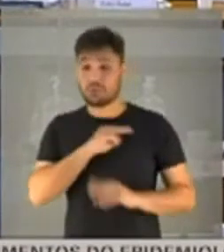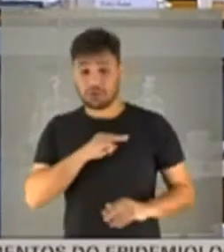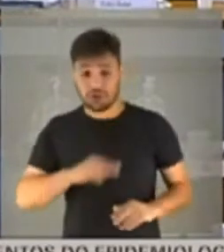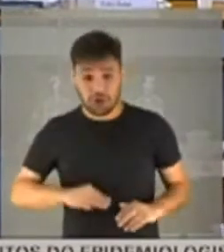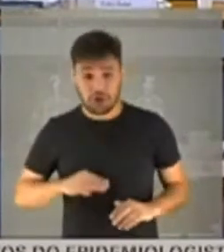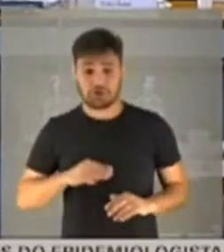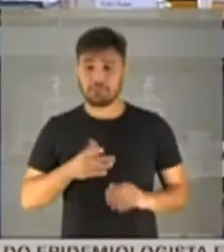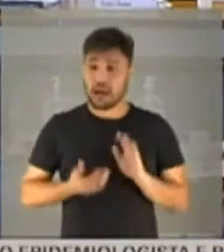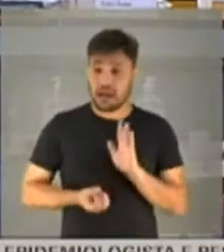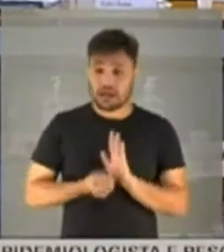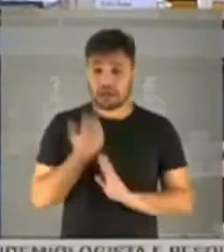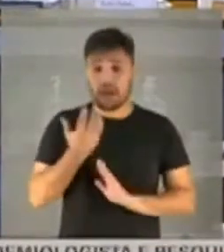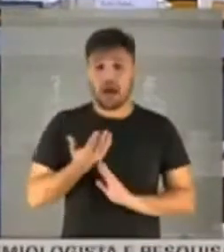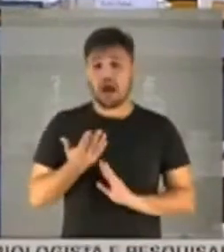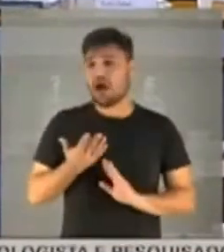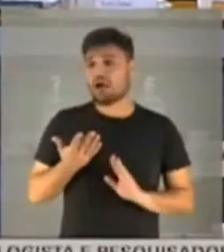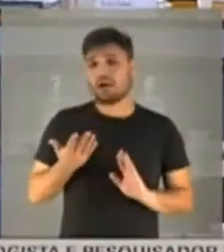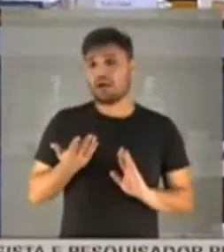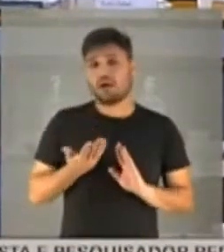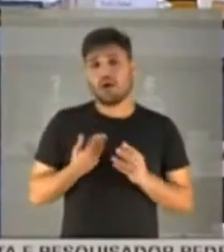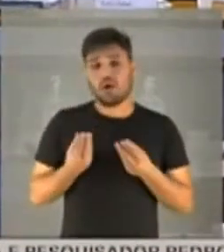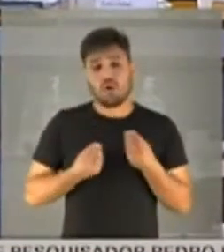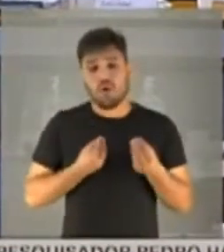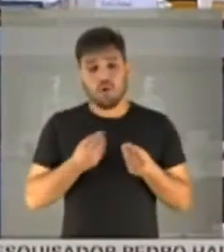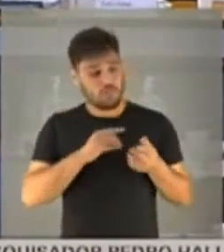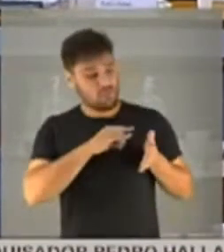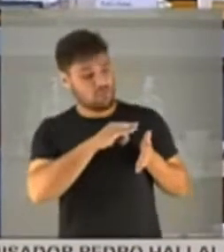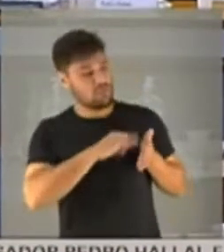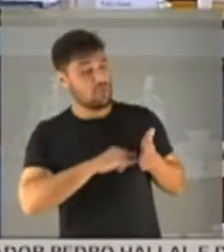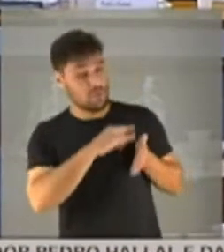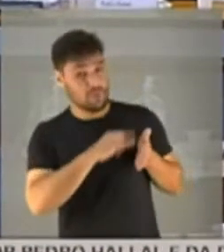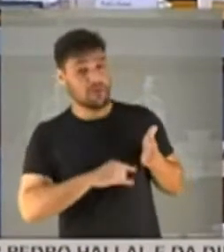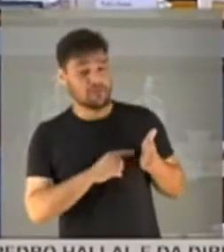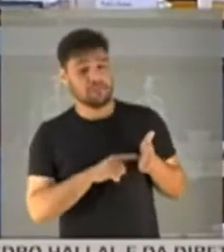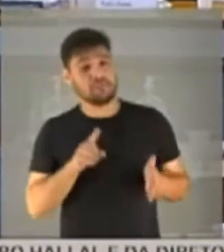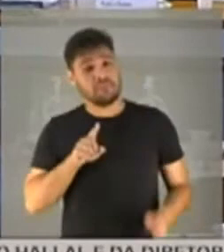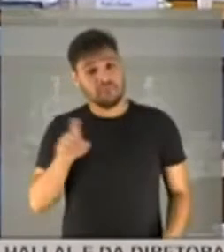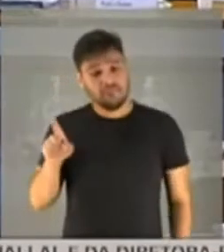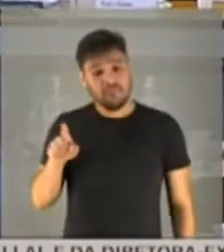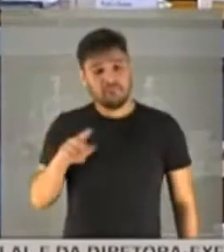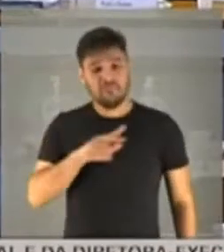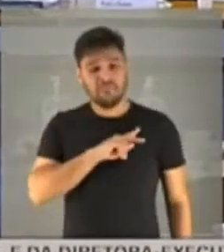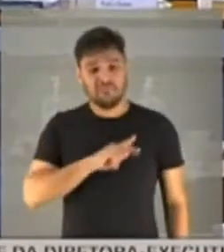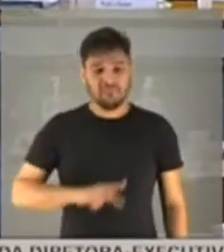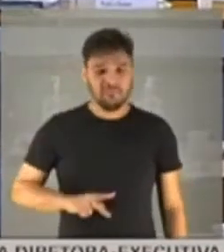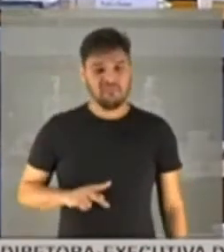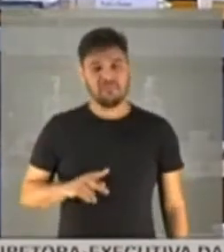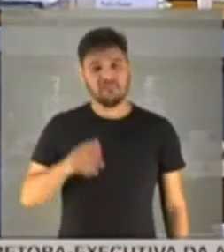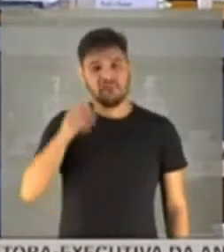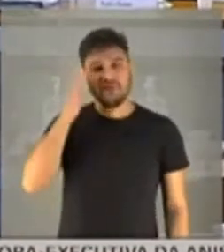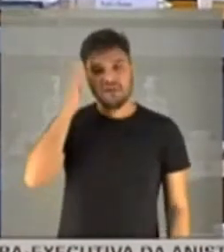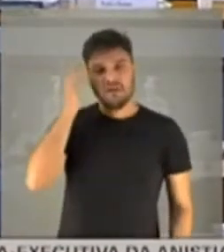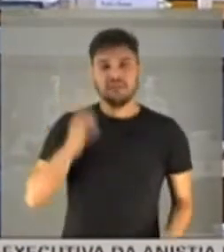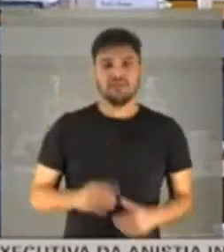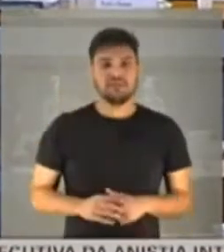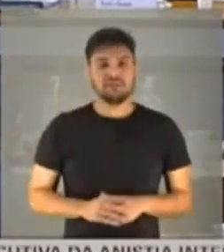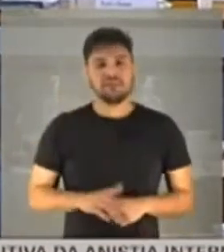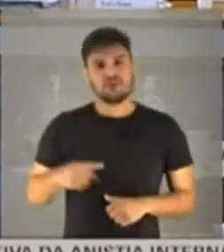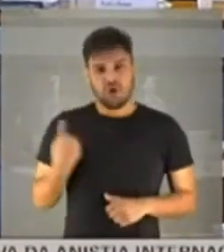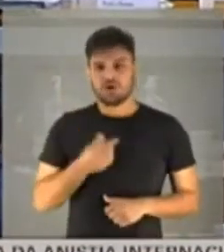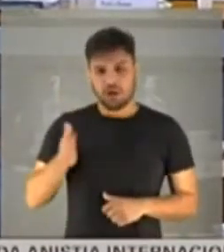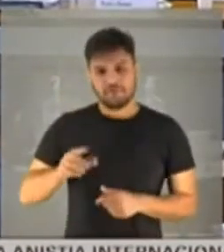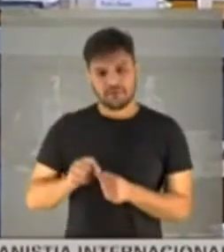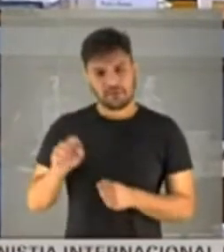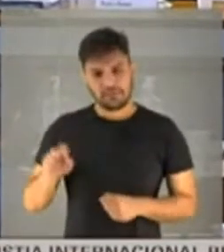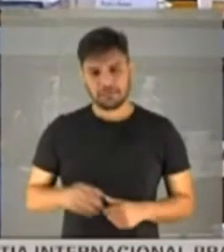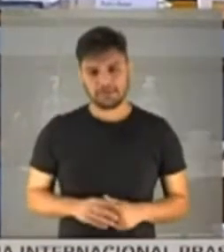se abrisse algum procedimento em relação aos documentos que, segundo o depoente amanhã, está certo? Nós fizemos isso.